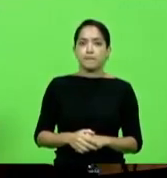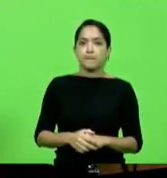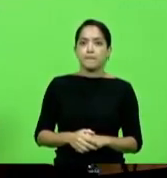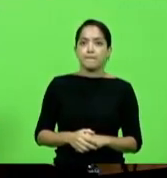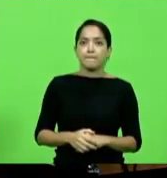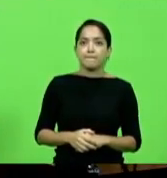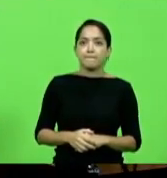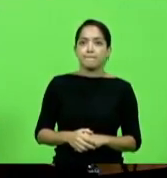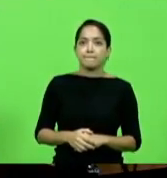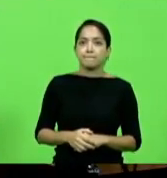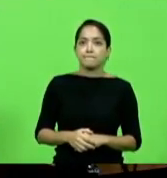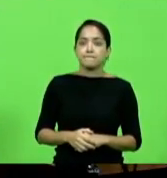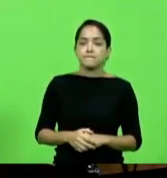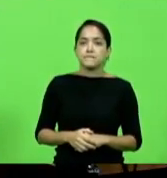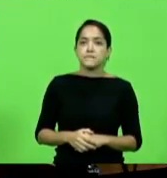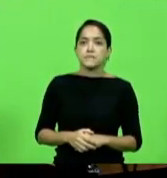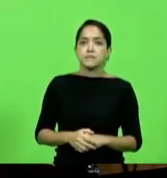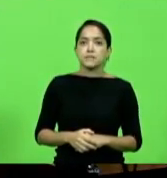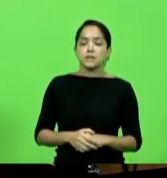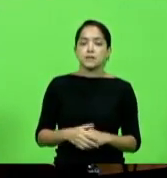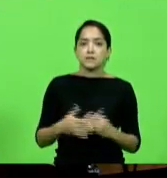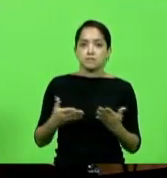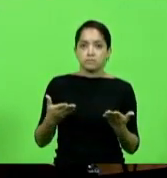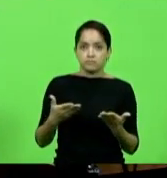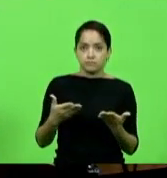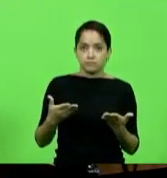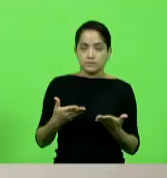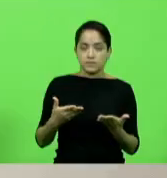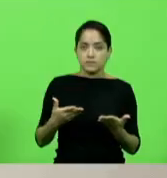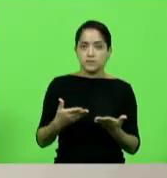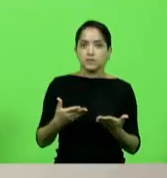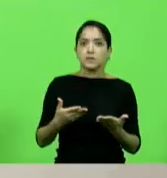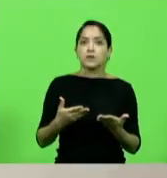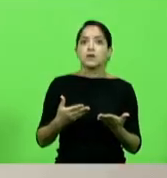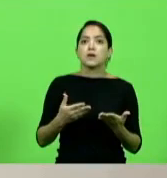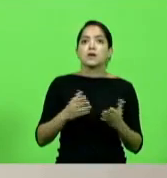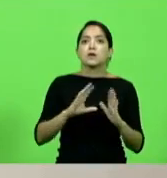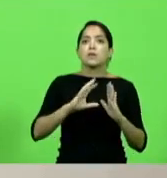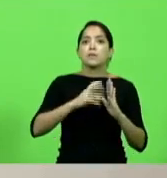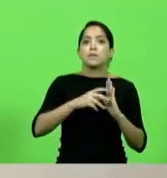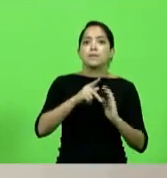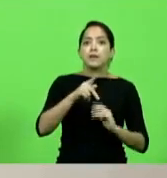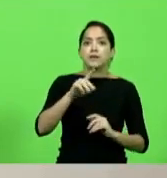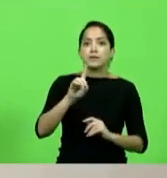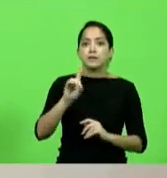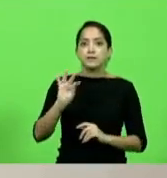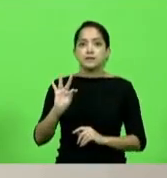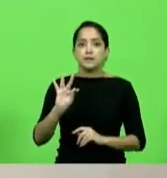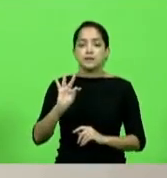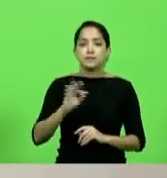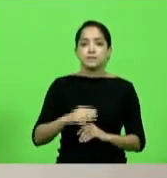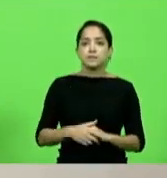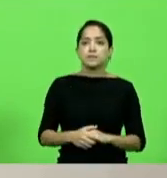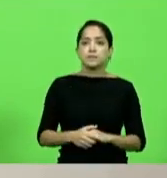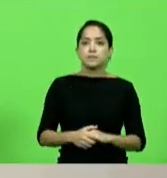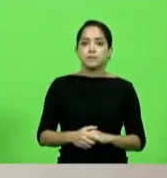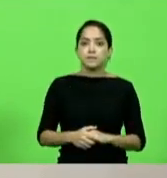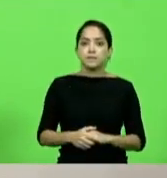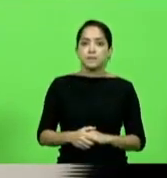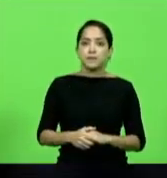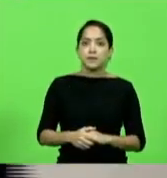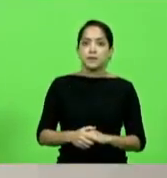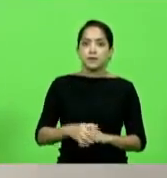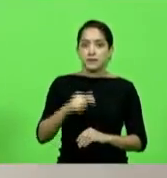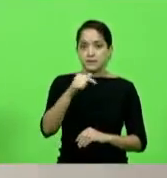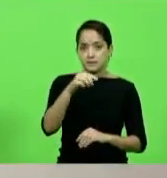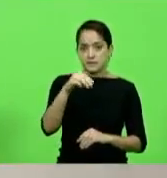ok dando continuidade o bloco PDT PSDB republicanos por 7